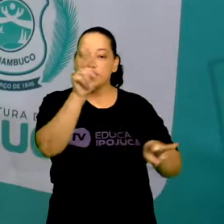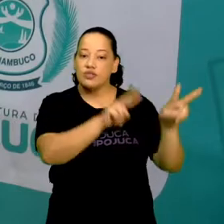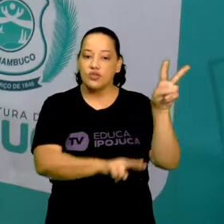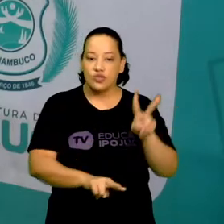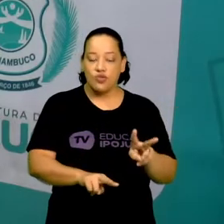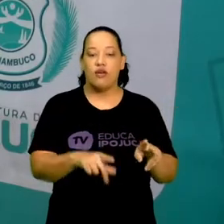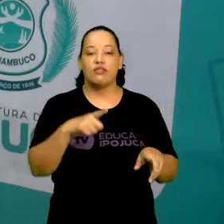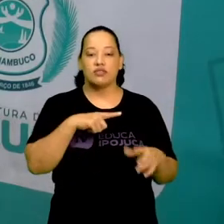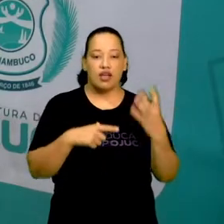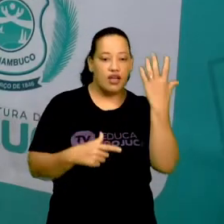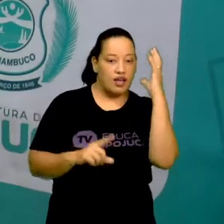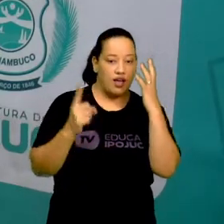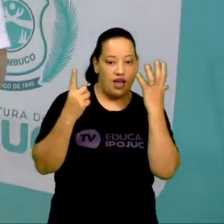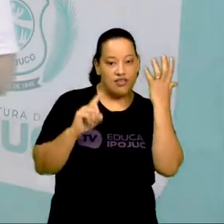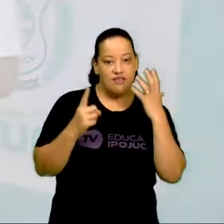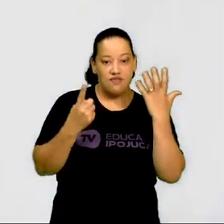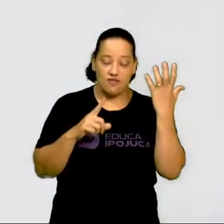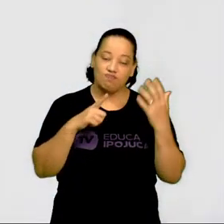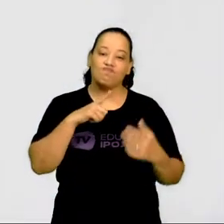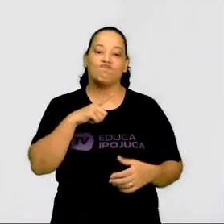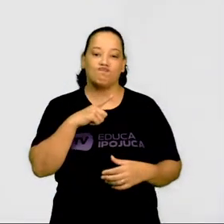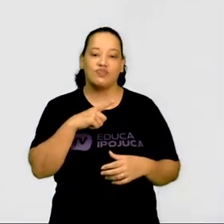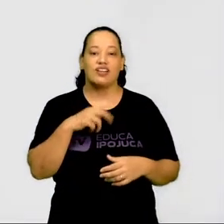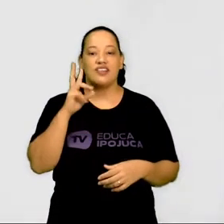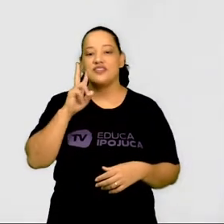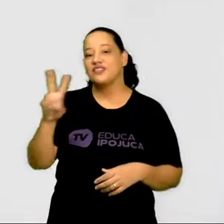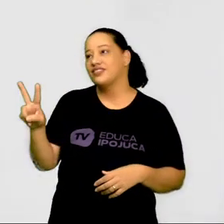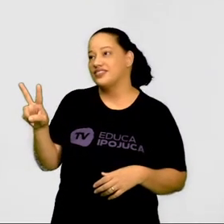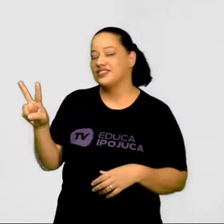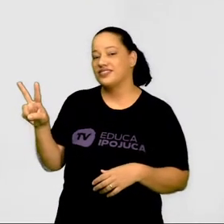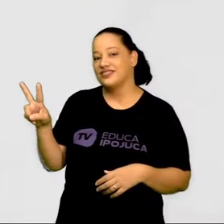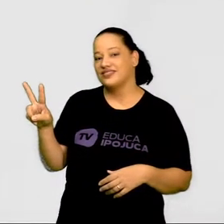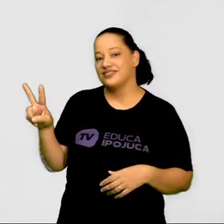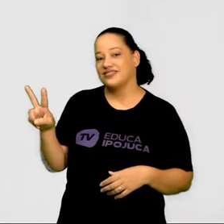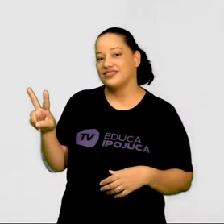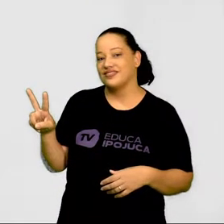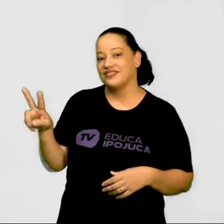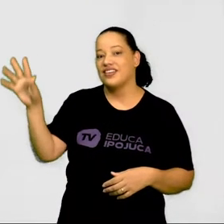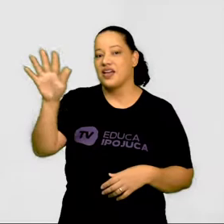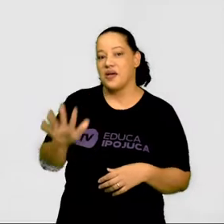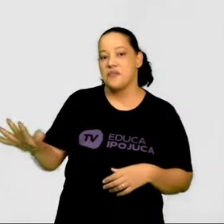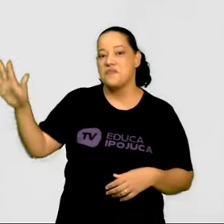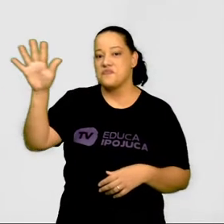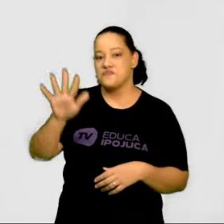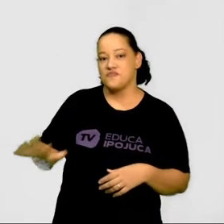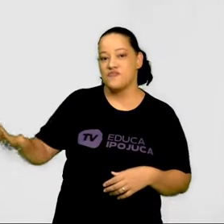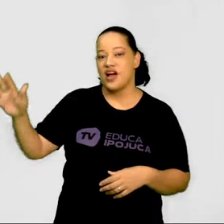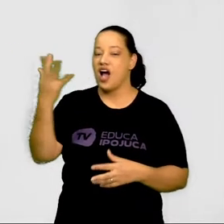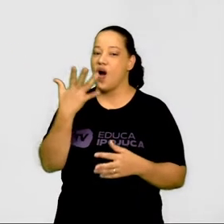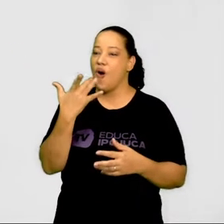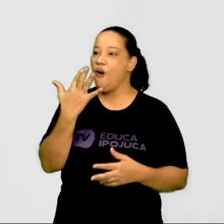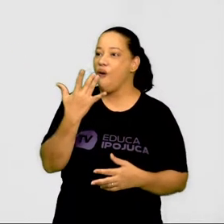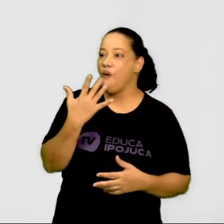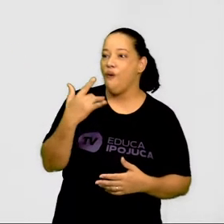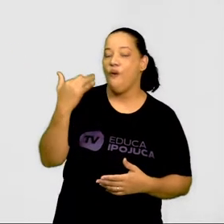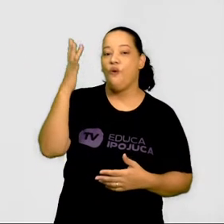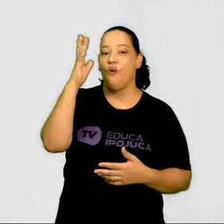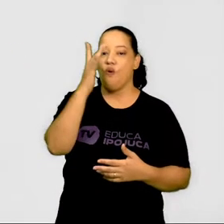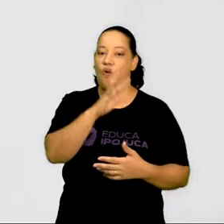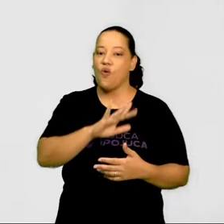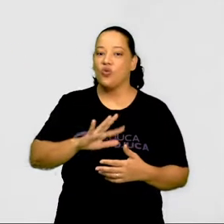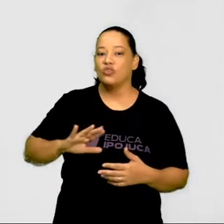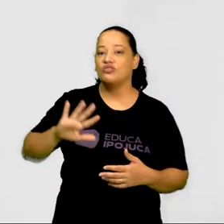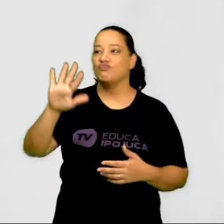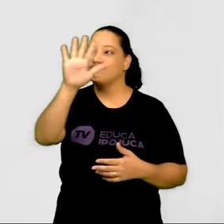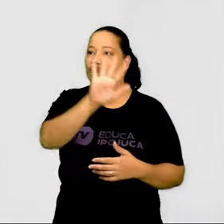olha só que imagem mais linda, gente. Que maravilha! Essa diversidade de cores, esse registro em